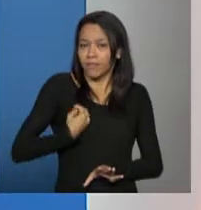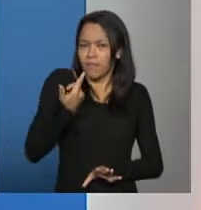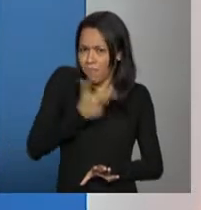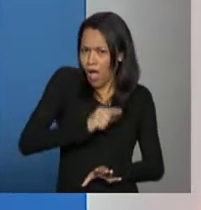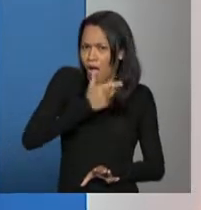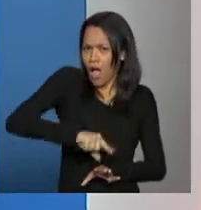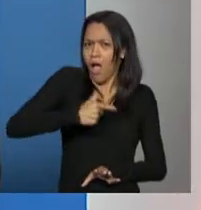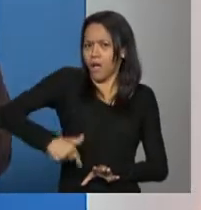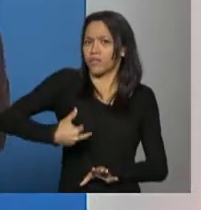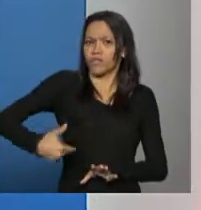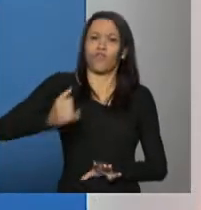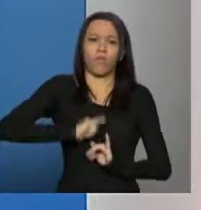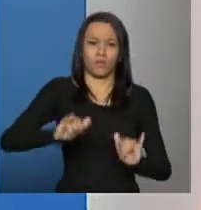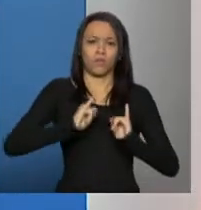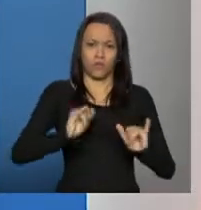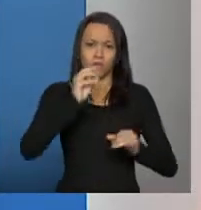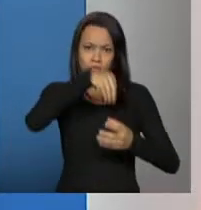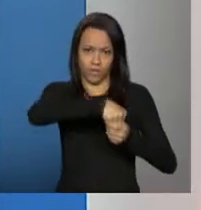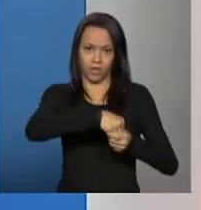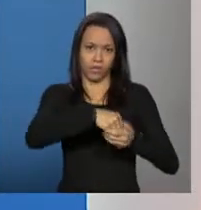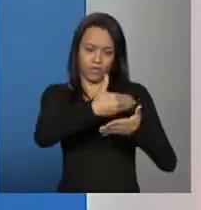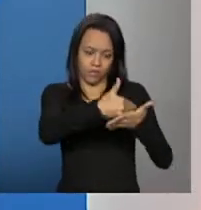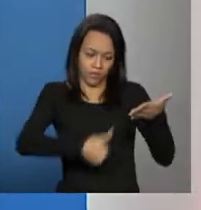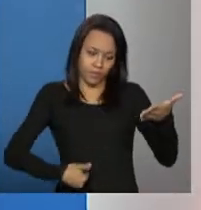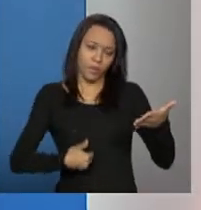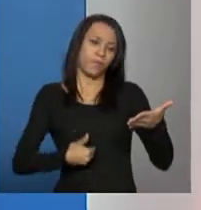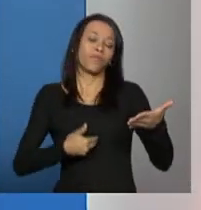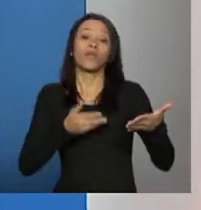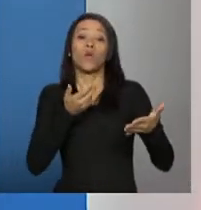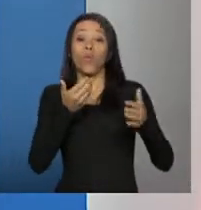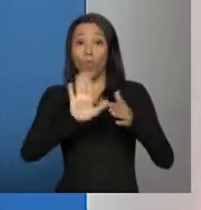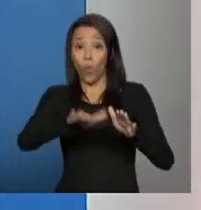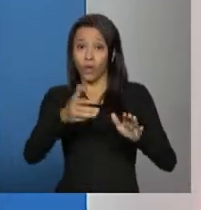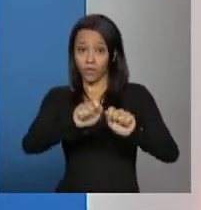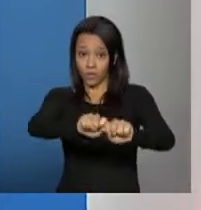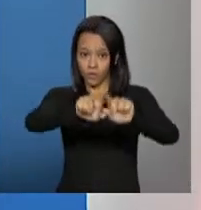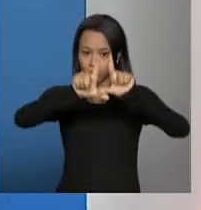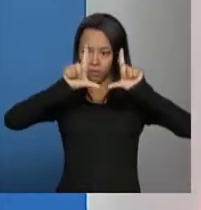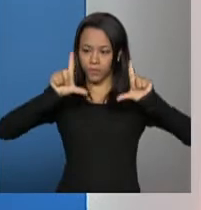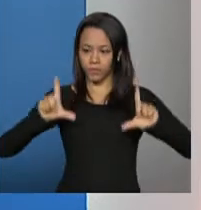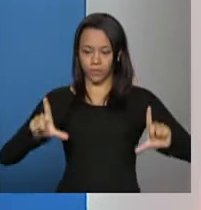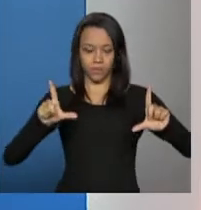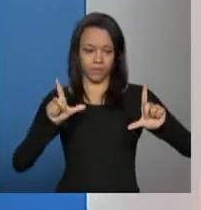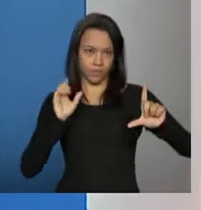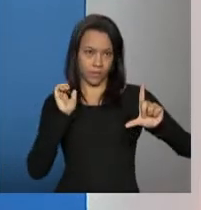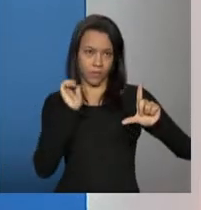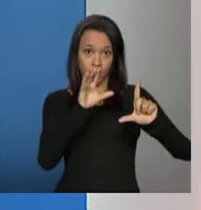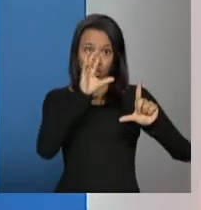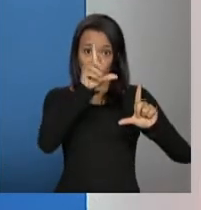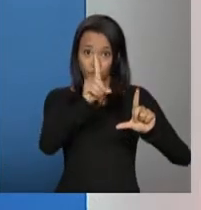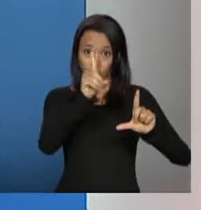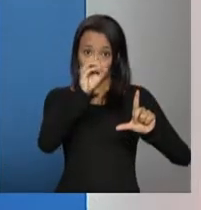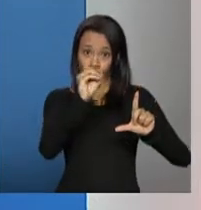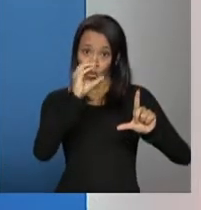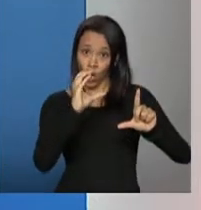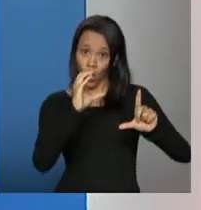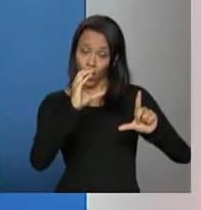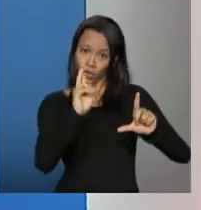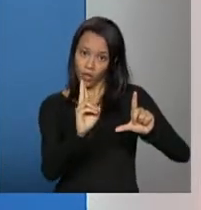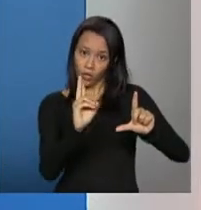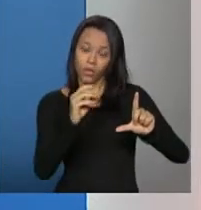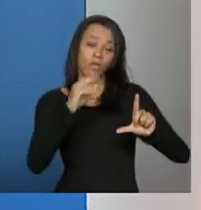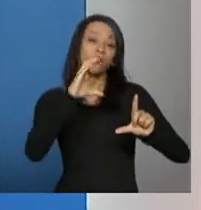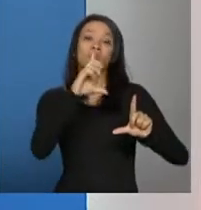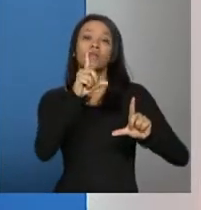então na aba no menu tem o campo documentos esse ainda não é um campo